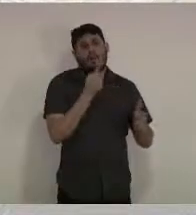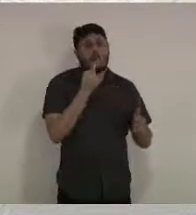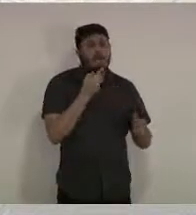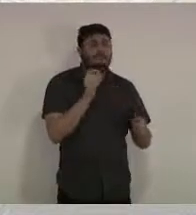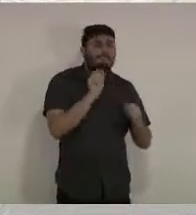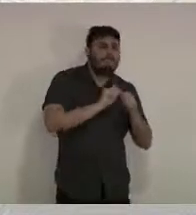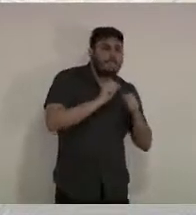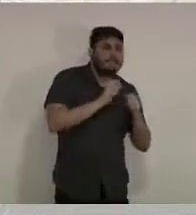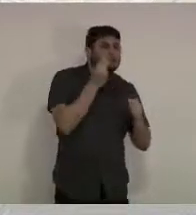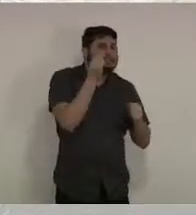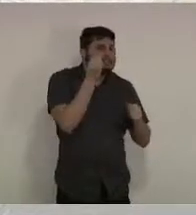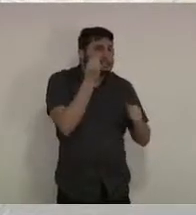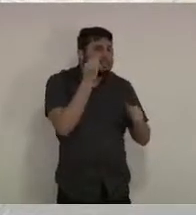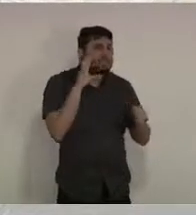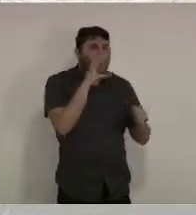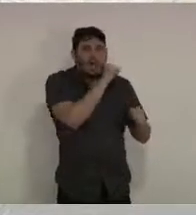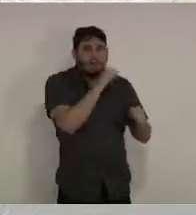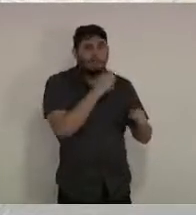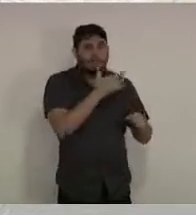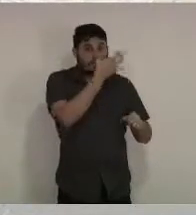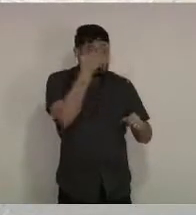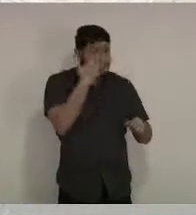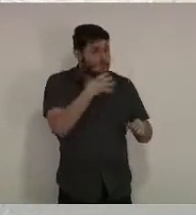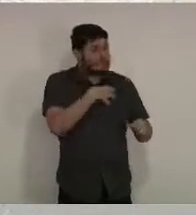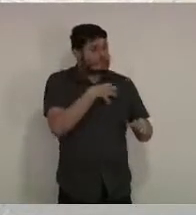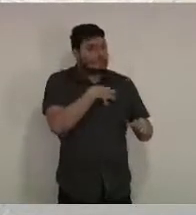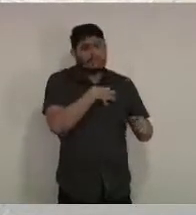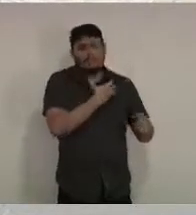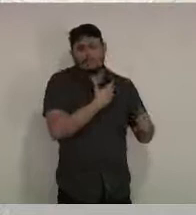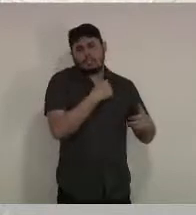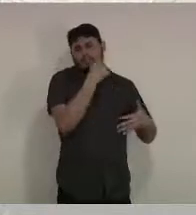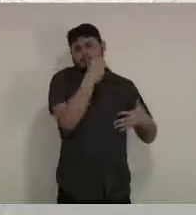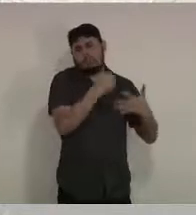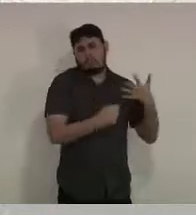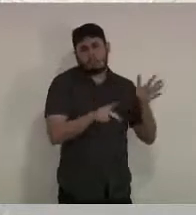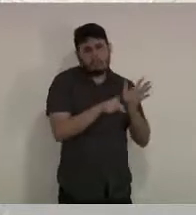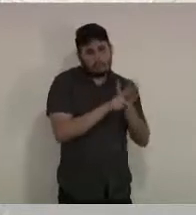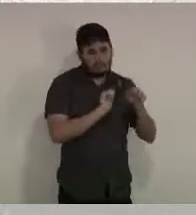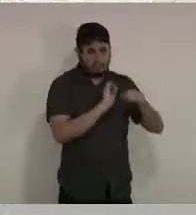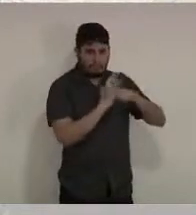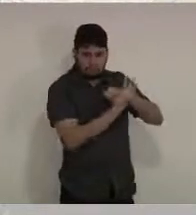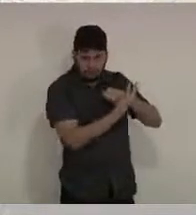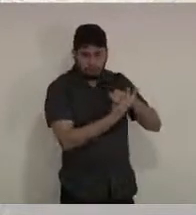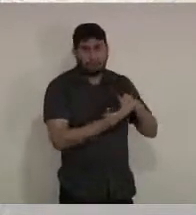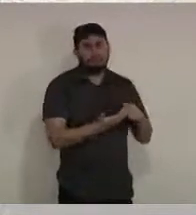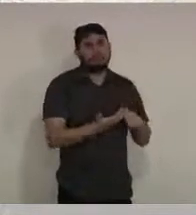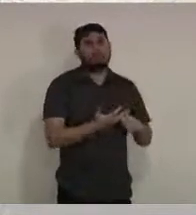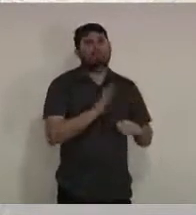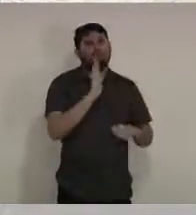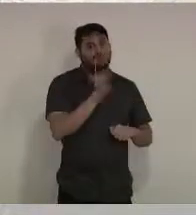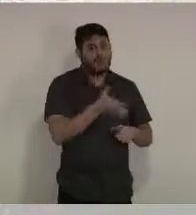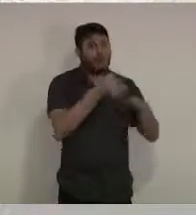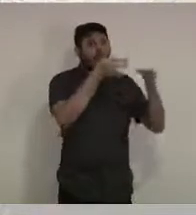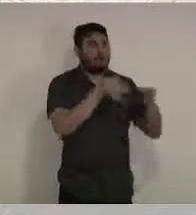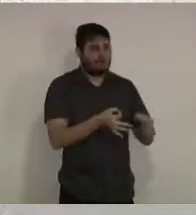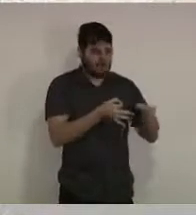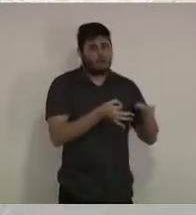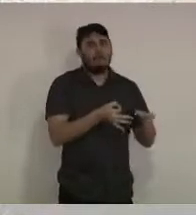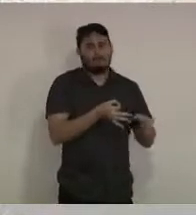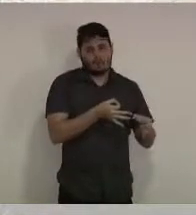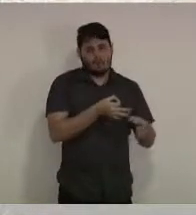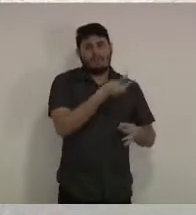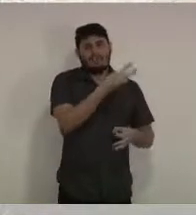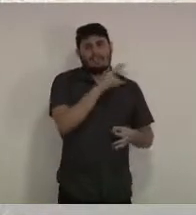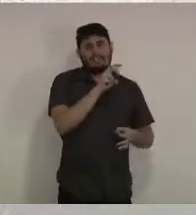seus contactantes, onde encontramos um resultado de cerca de 32% positivo para a Covid. Vale